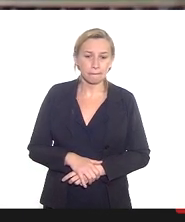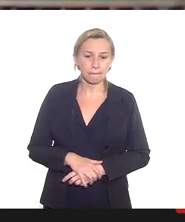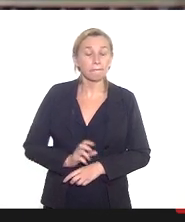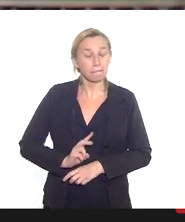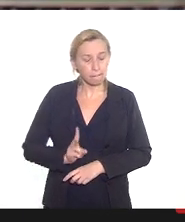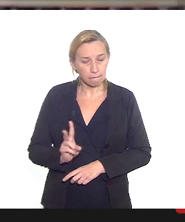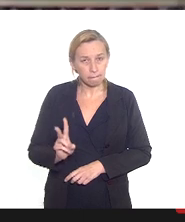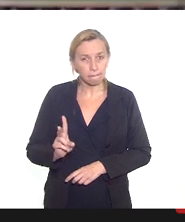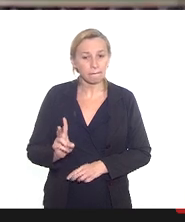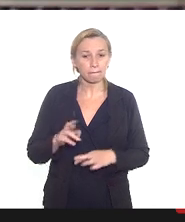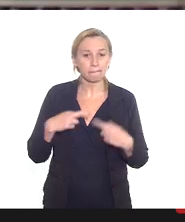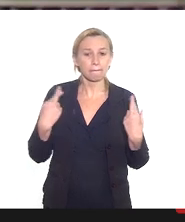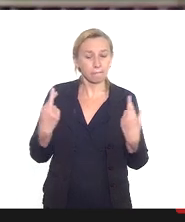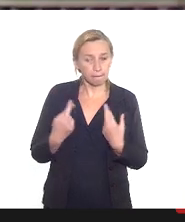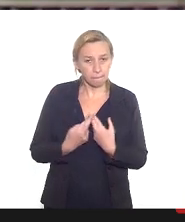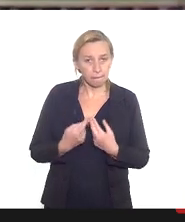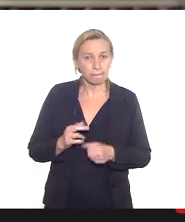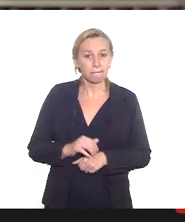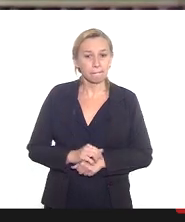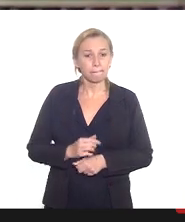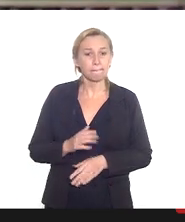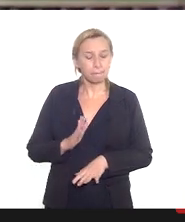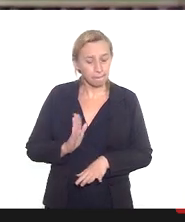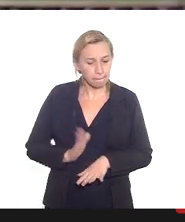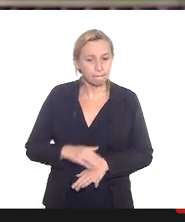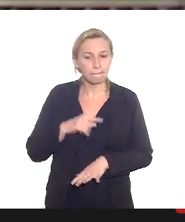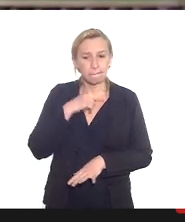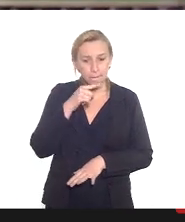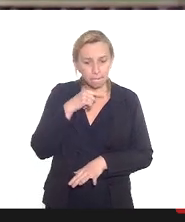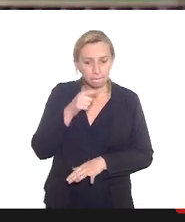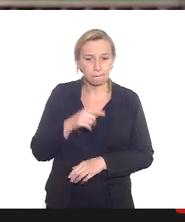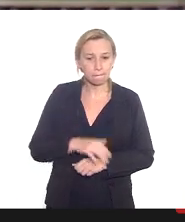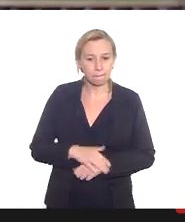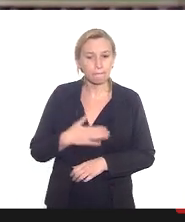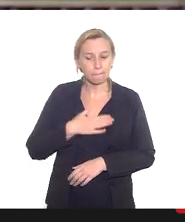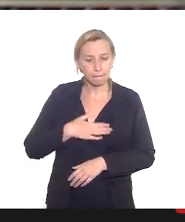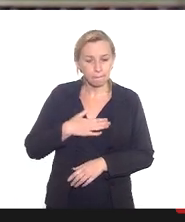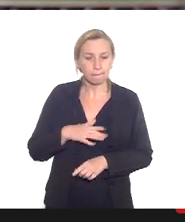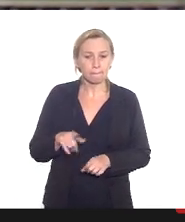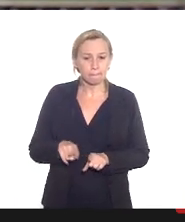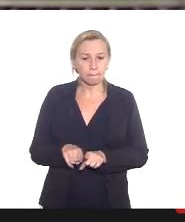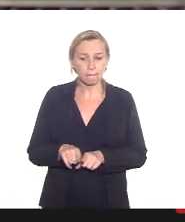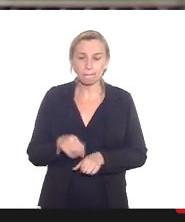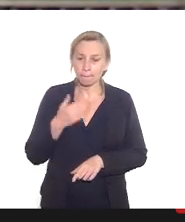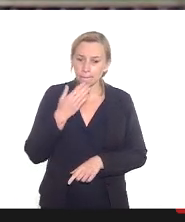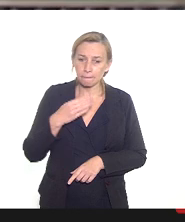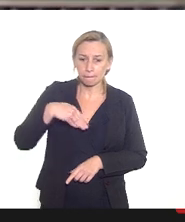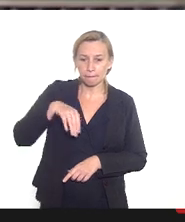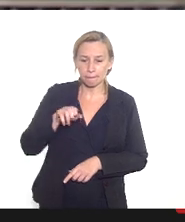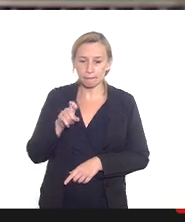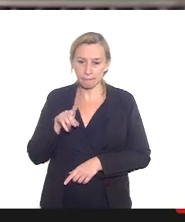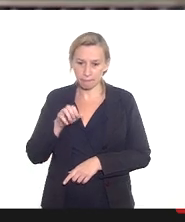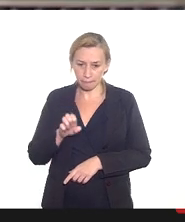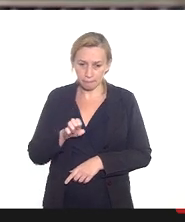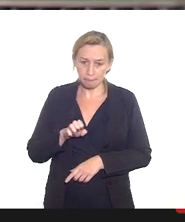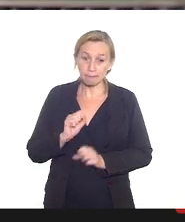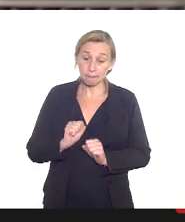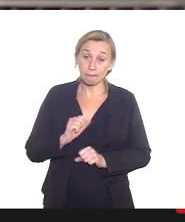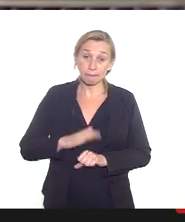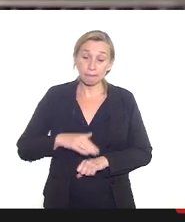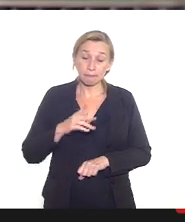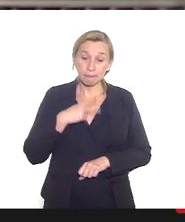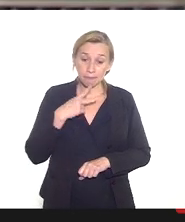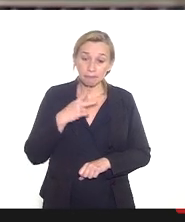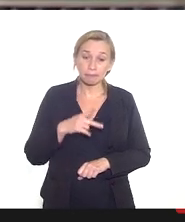continuasse essa audiência eu acho que tem muito mais dúvidas gostaria também de sugerir que a doutora Melânia pudesse falar mais